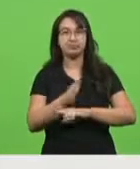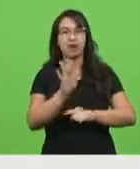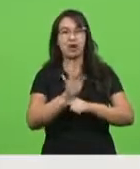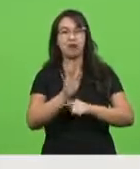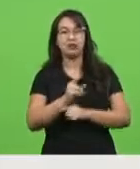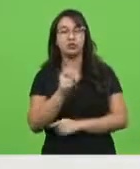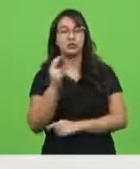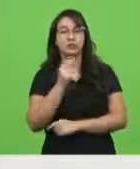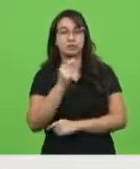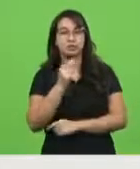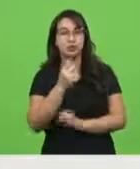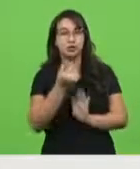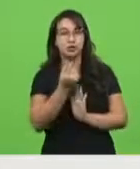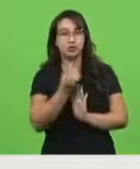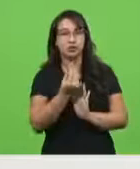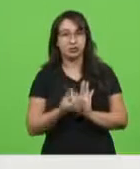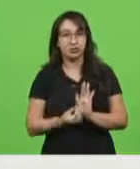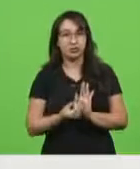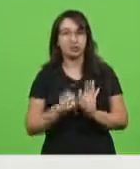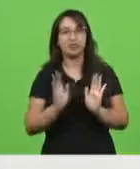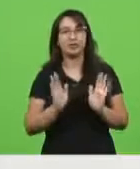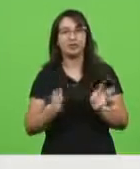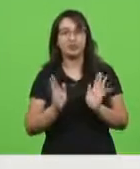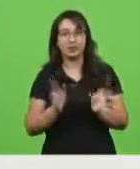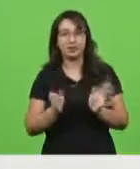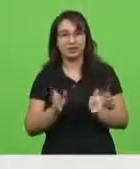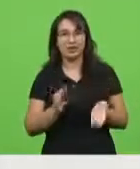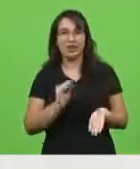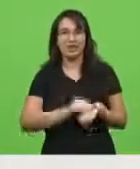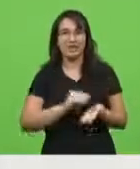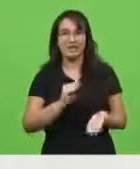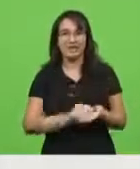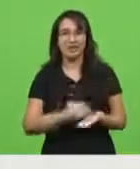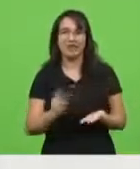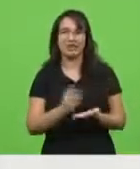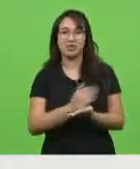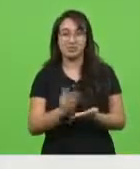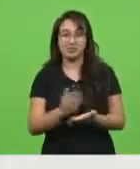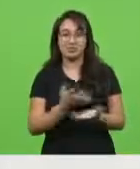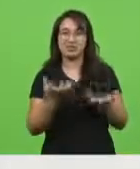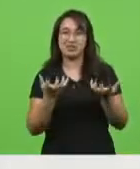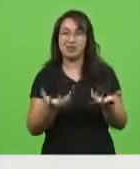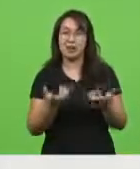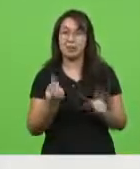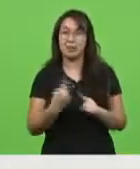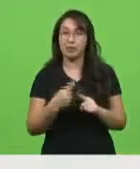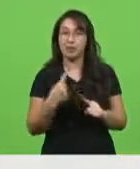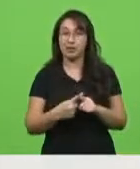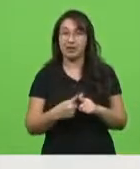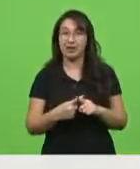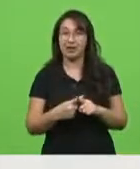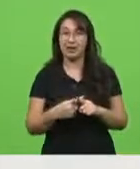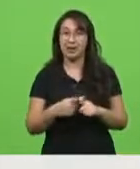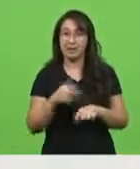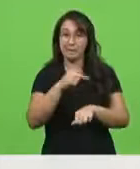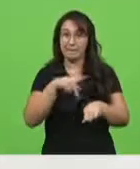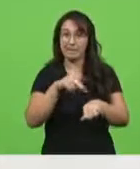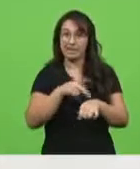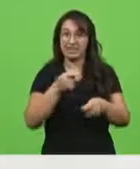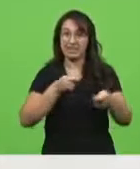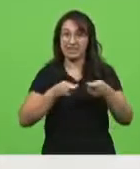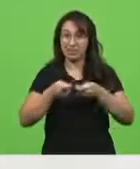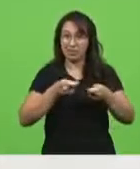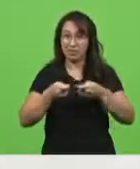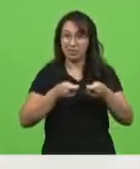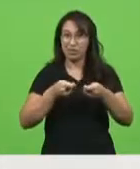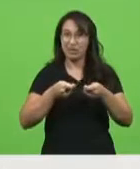que já está fazendo falta, tendo em vista, deputados, que a situação econômica do país tende a